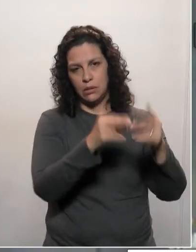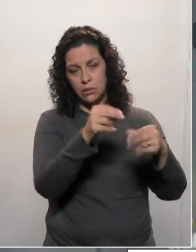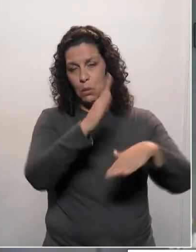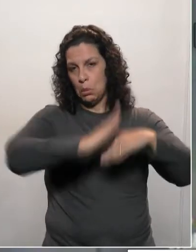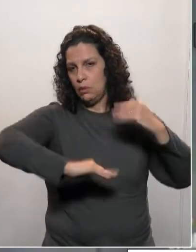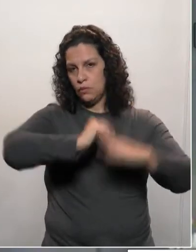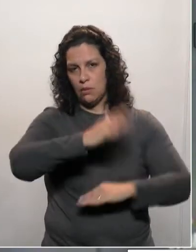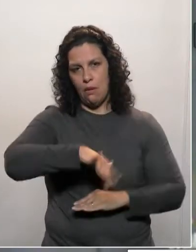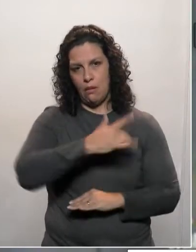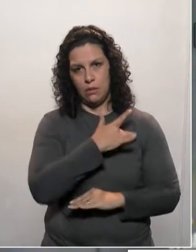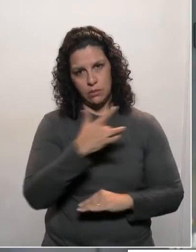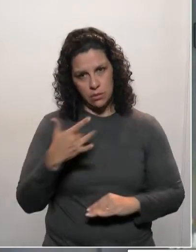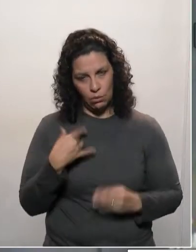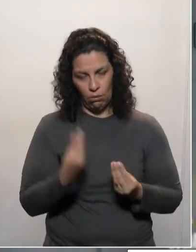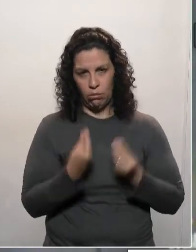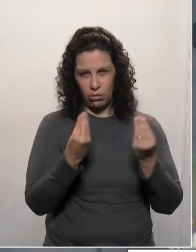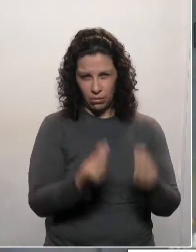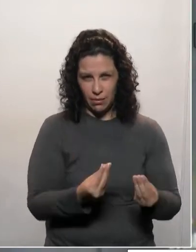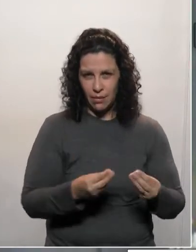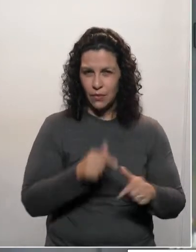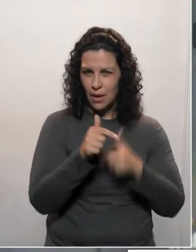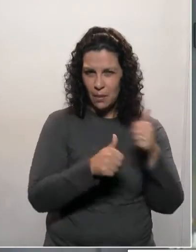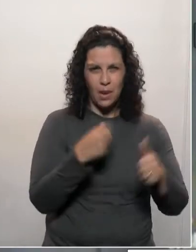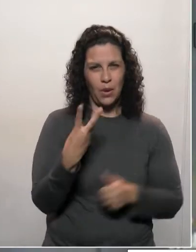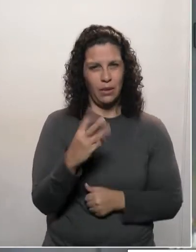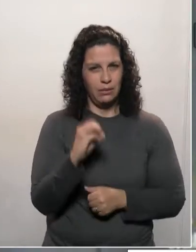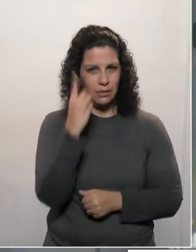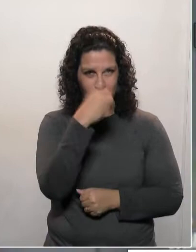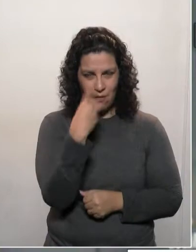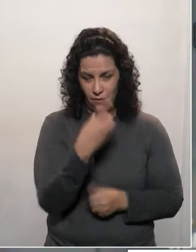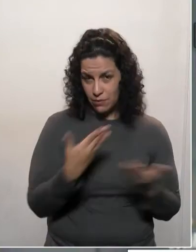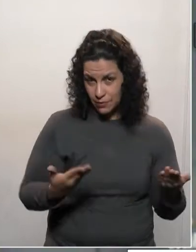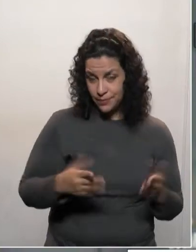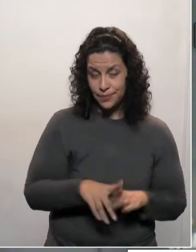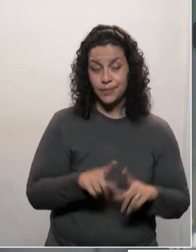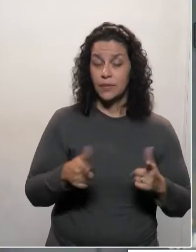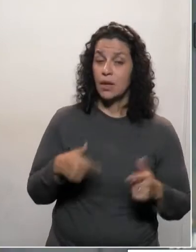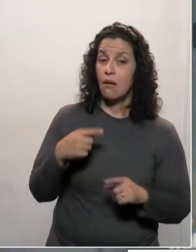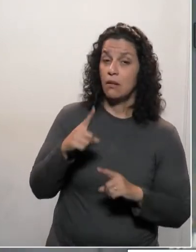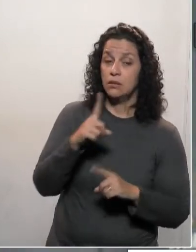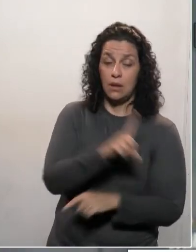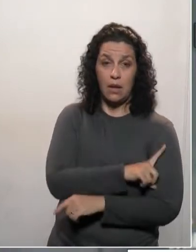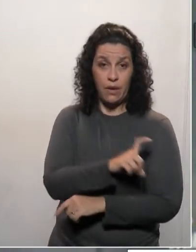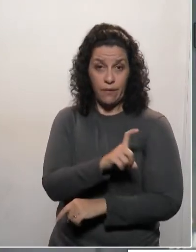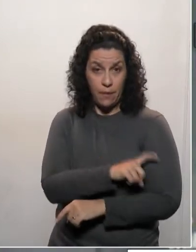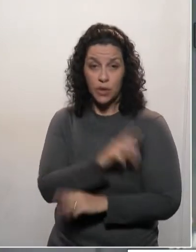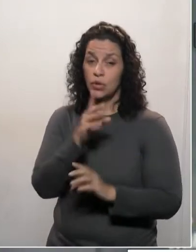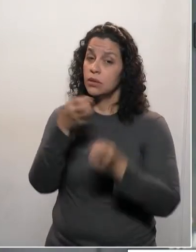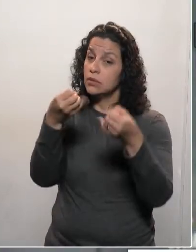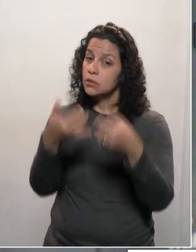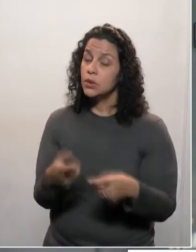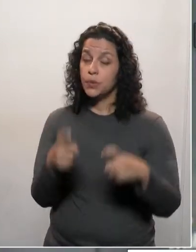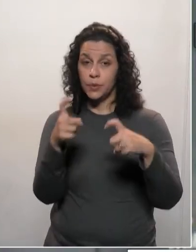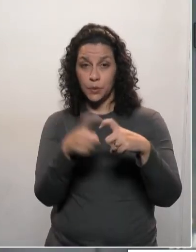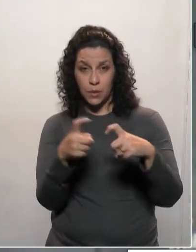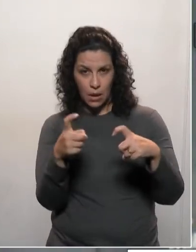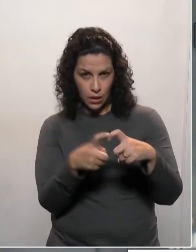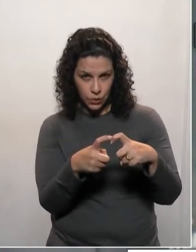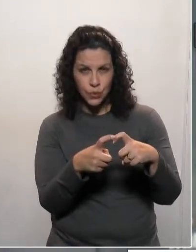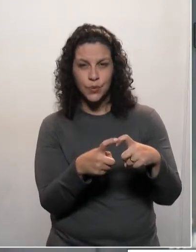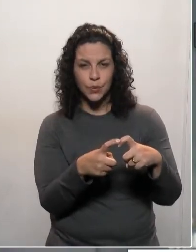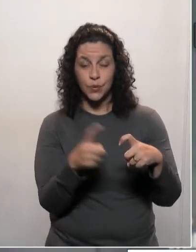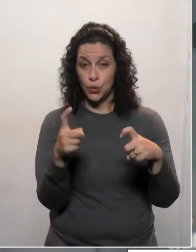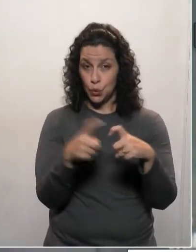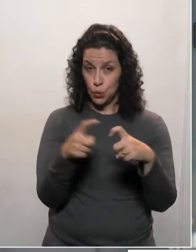profissionais e para os profissionais da área de saúde. A enfermagem é, como disse o médico, o médico